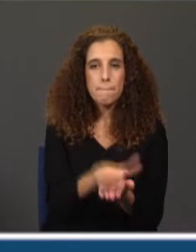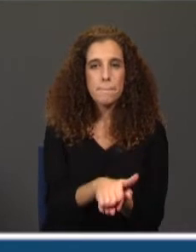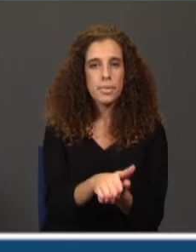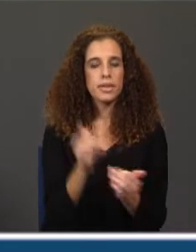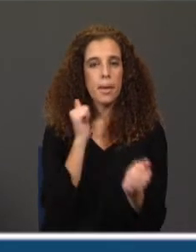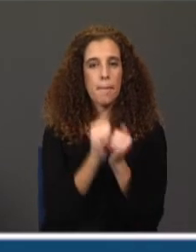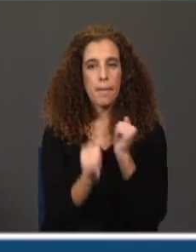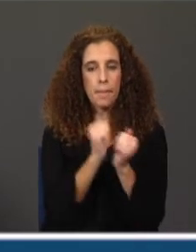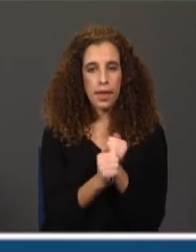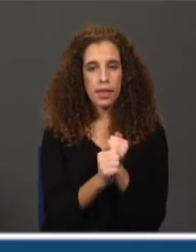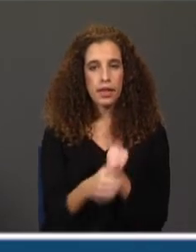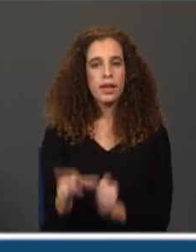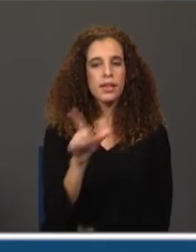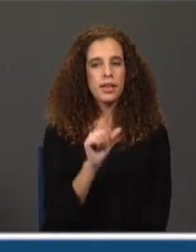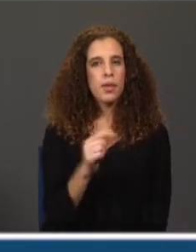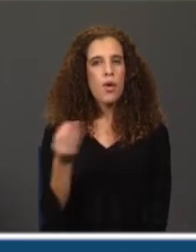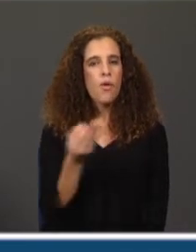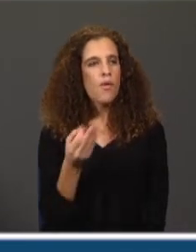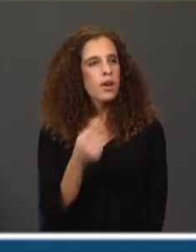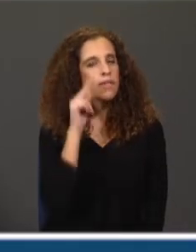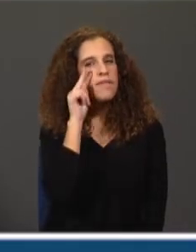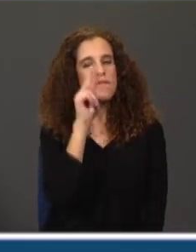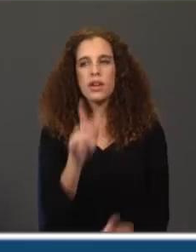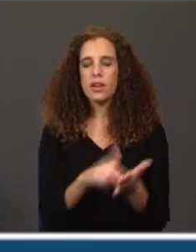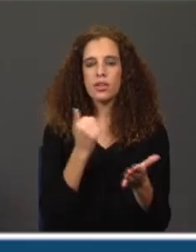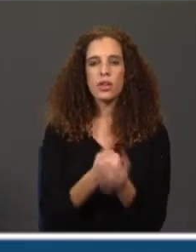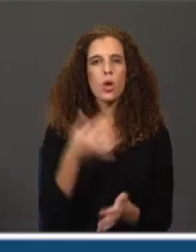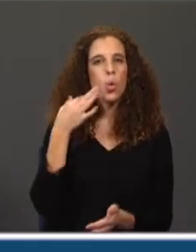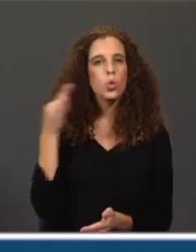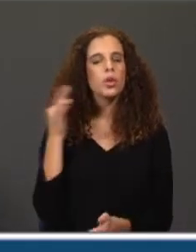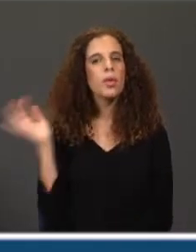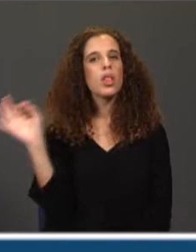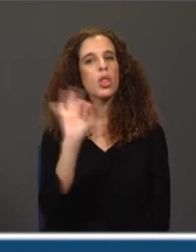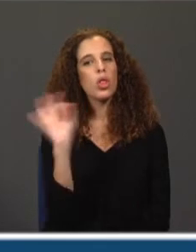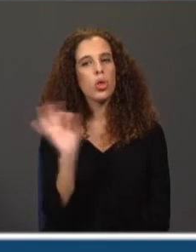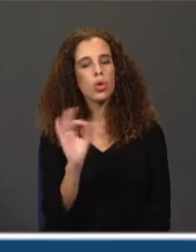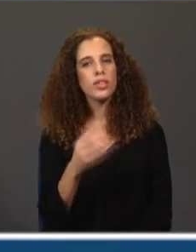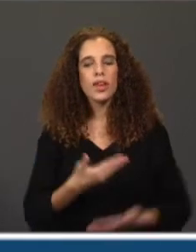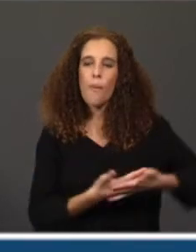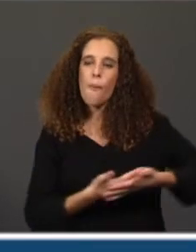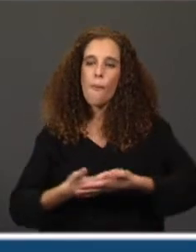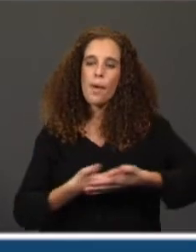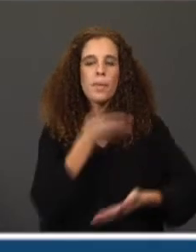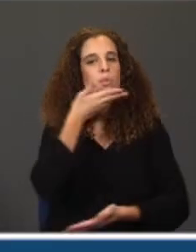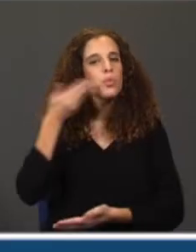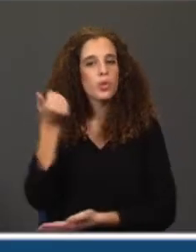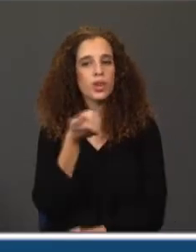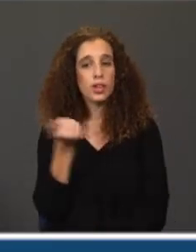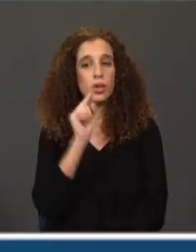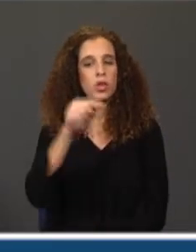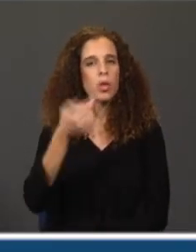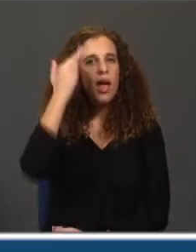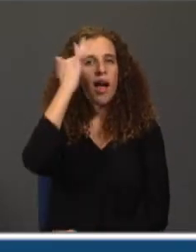e o facto de apreciarem sempre os seus cabelos loiros e o facto dele ser um bebê bonito. E depois a